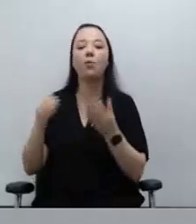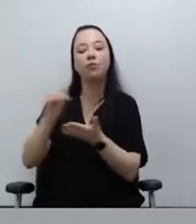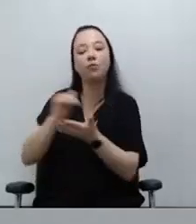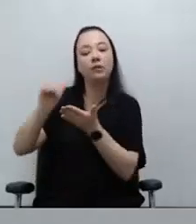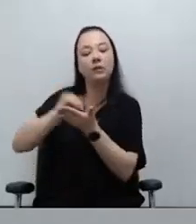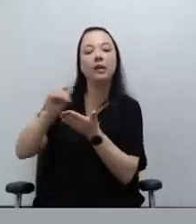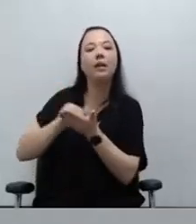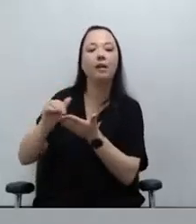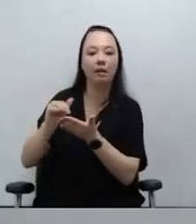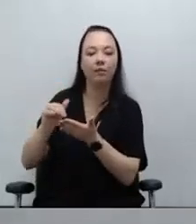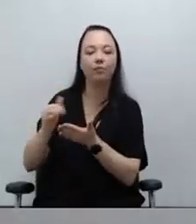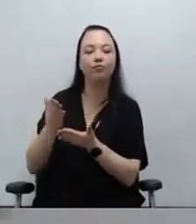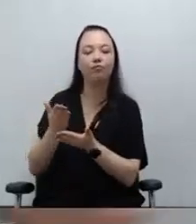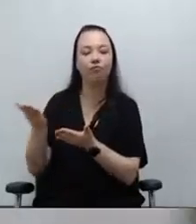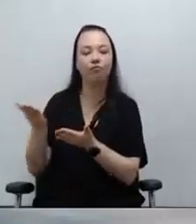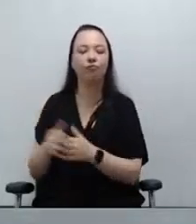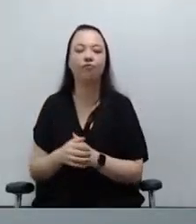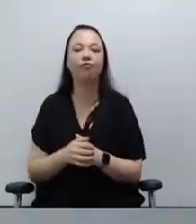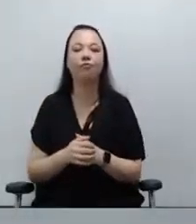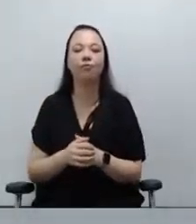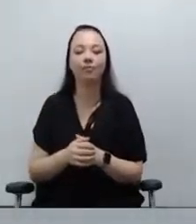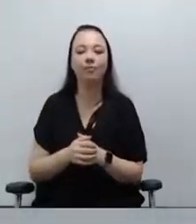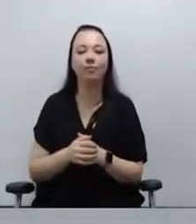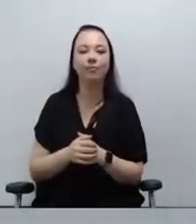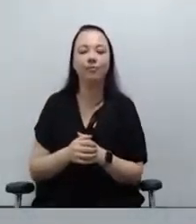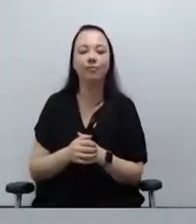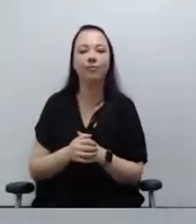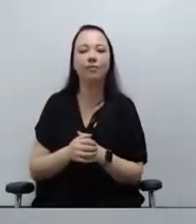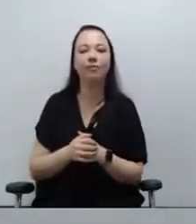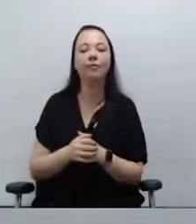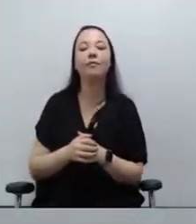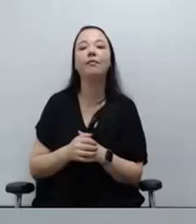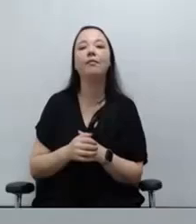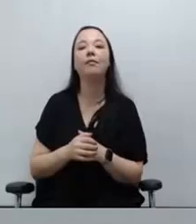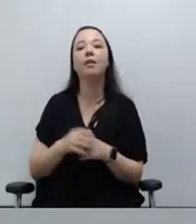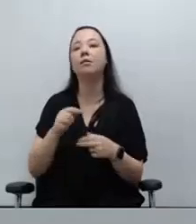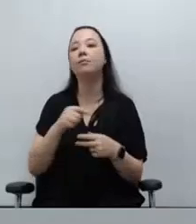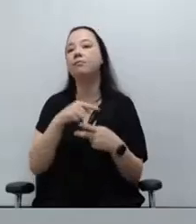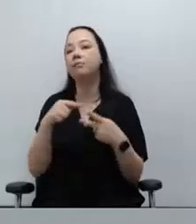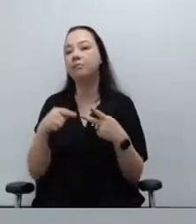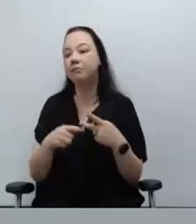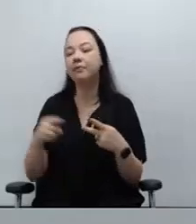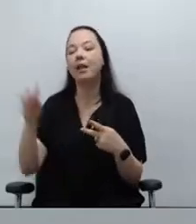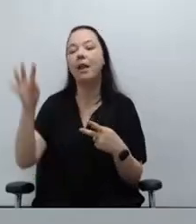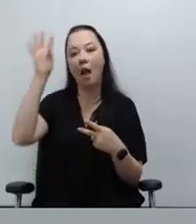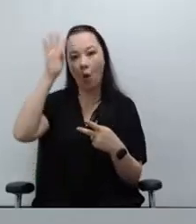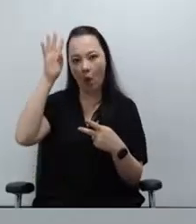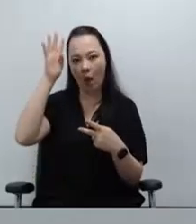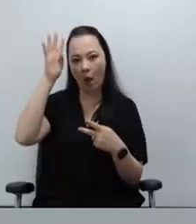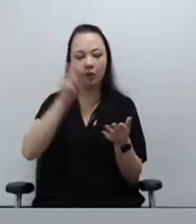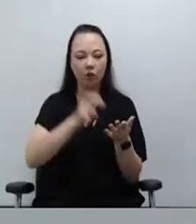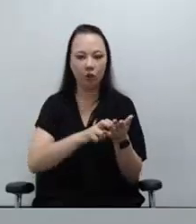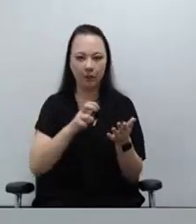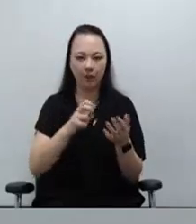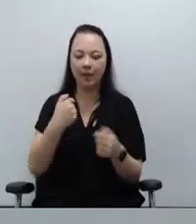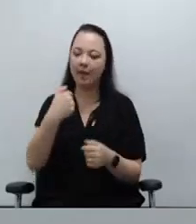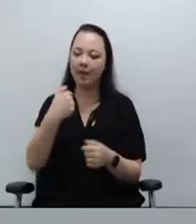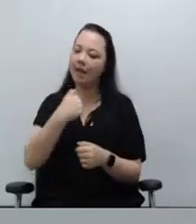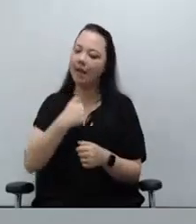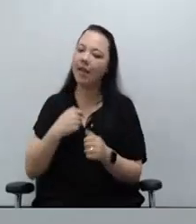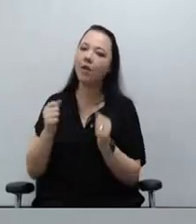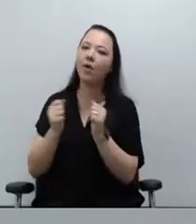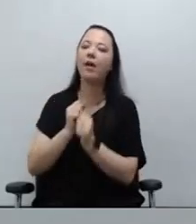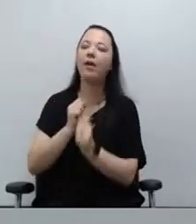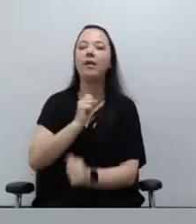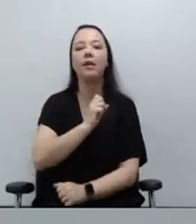o secretário Arthur Lima. Na terça-feira, na quarta-feira, na verdade, de manhã, eu e Defensora Pública Geral,